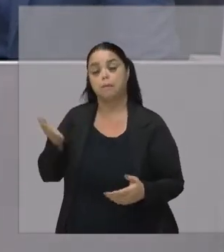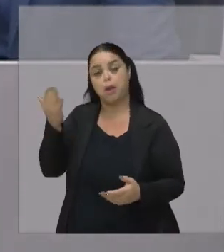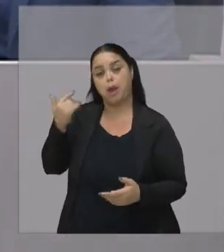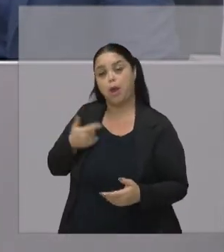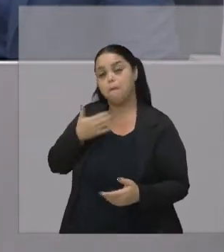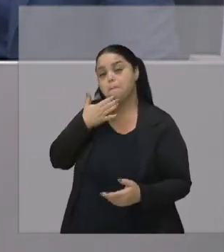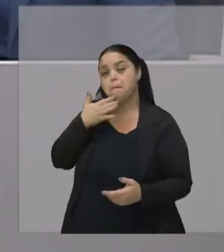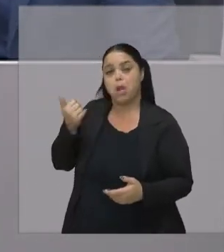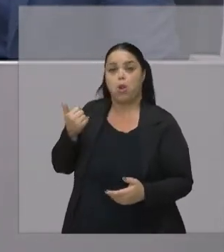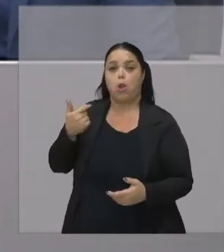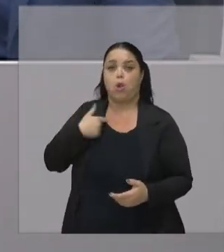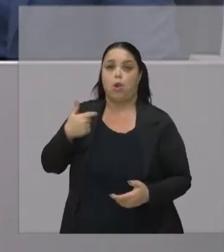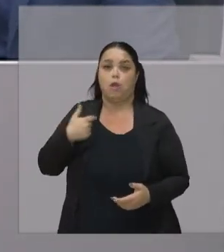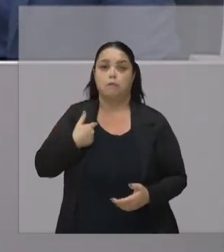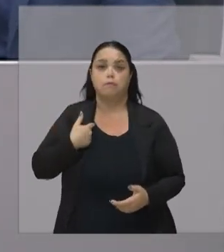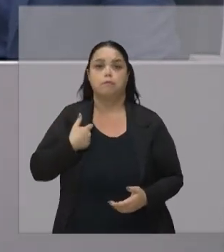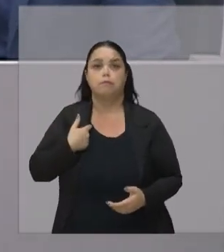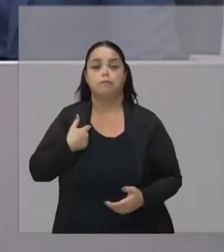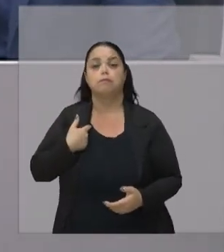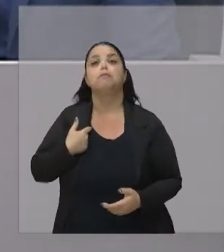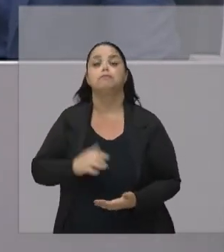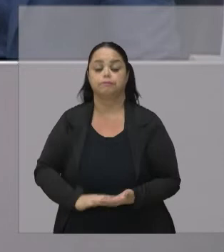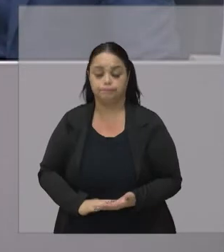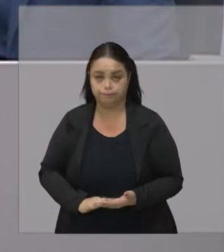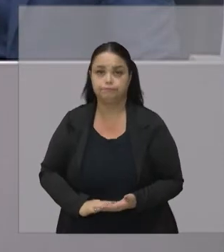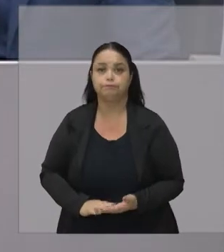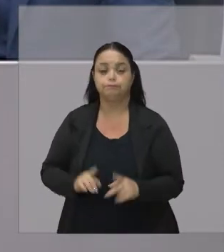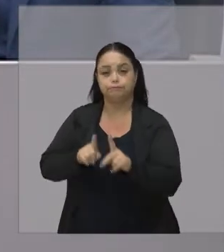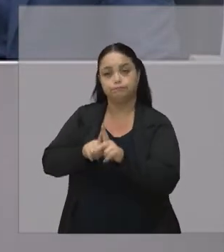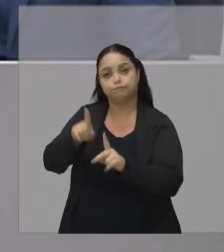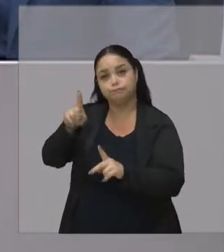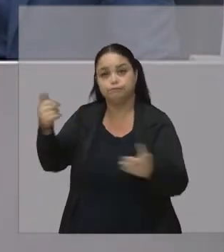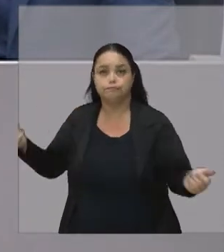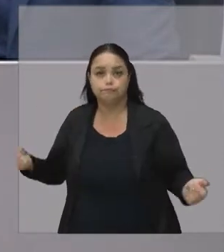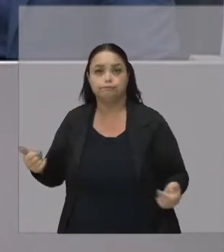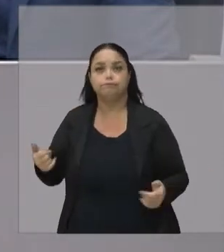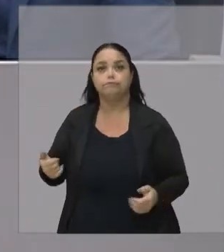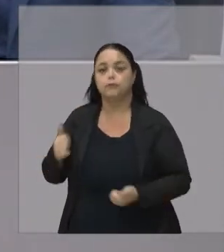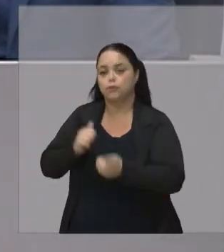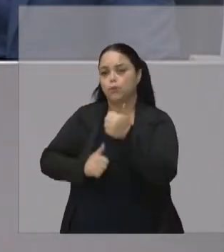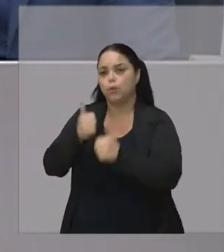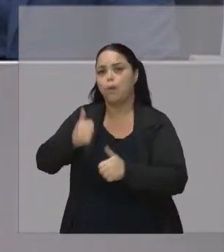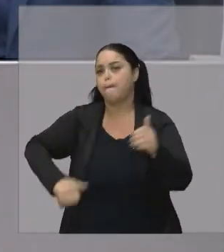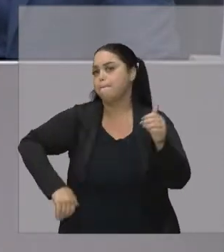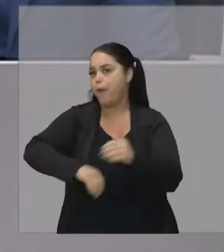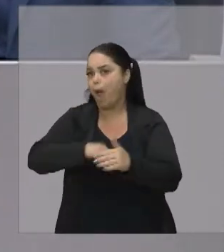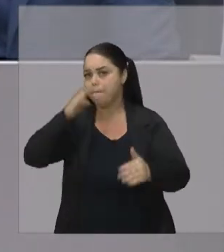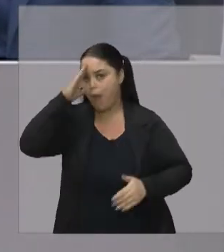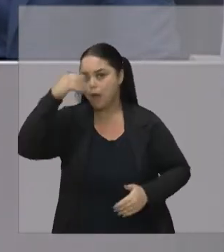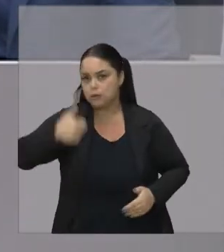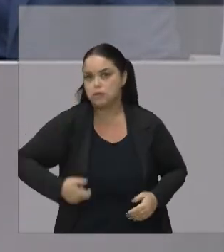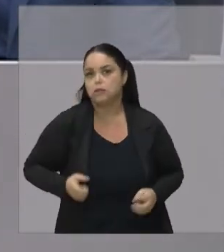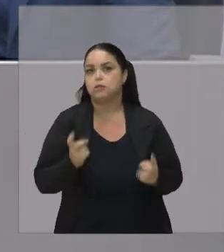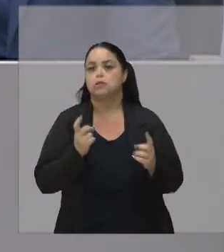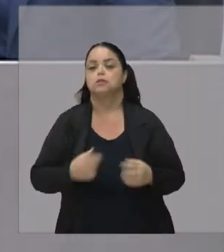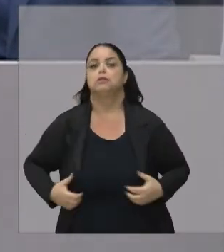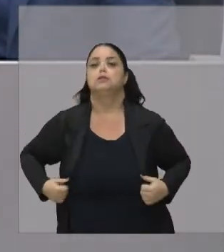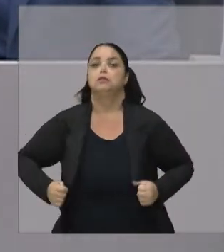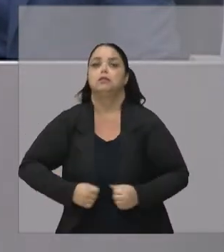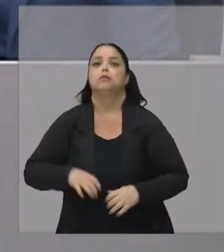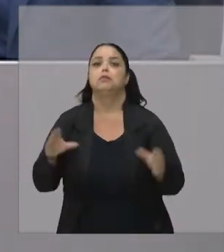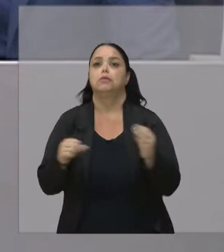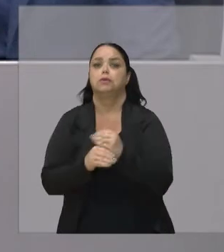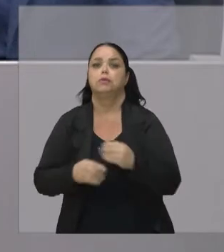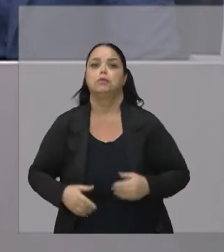melhor Do que eu Era um cara Para ser um nível De seleção brasileira Principal hoje Para resumir a